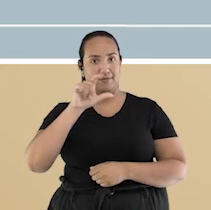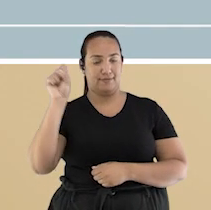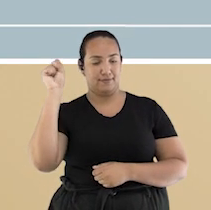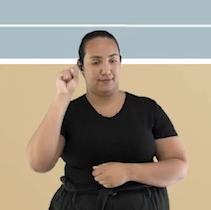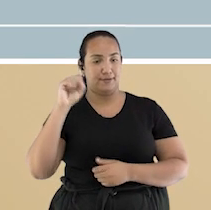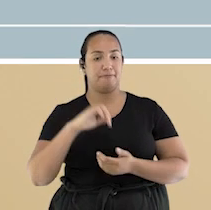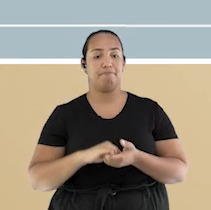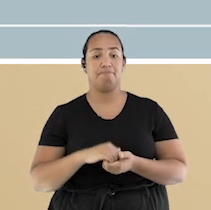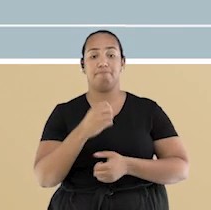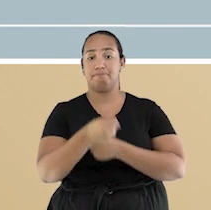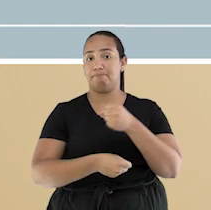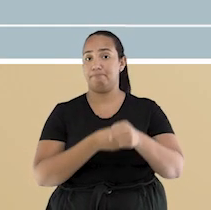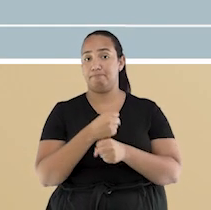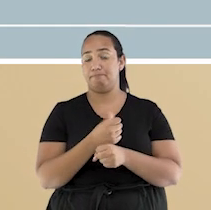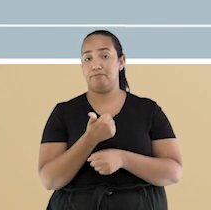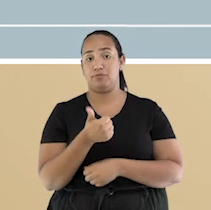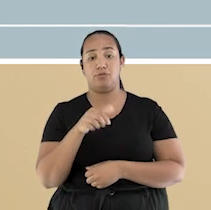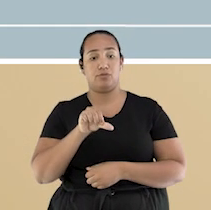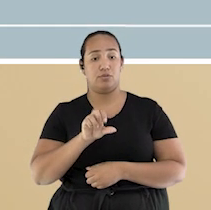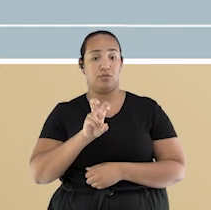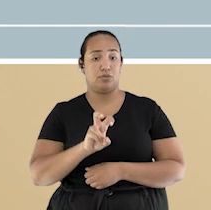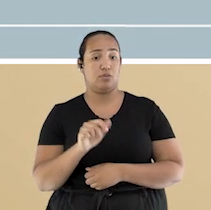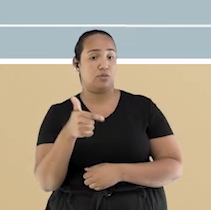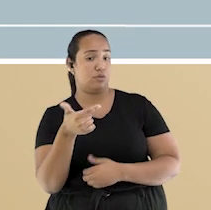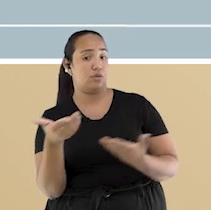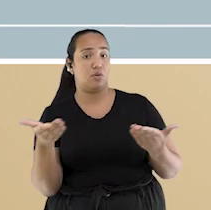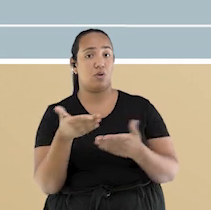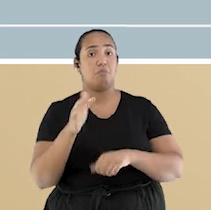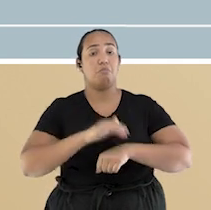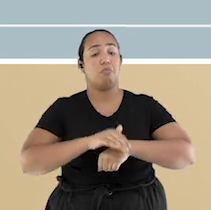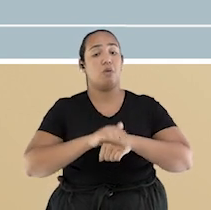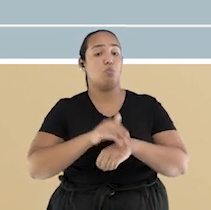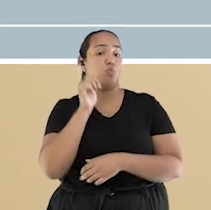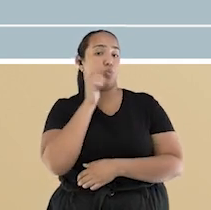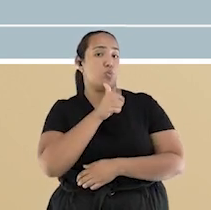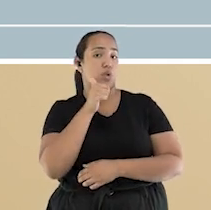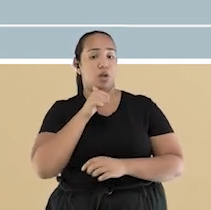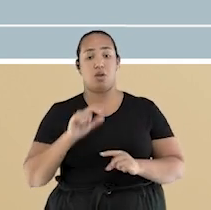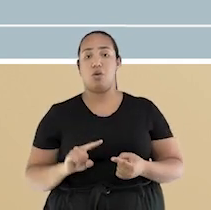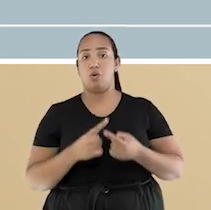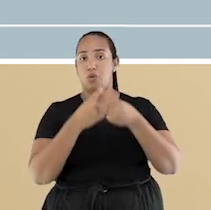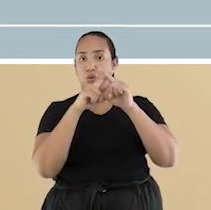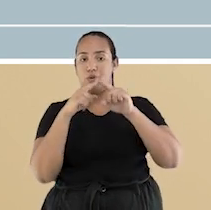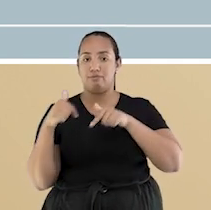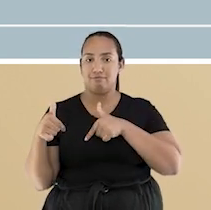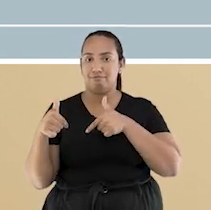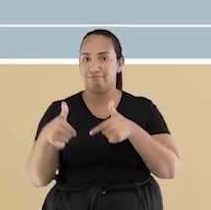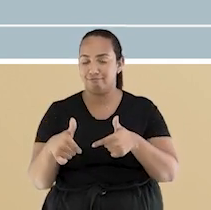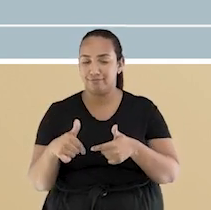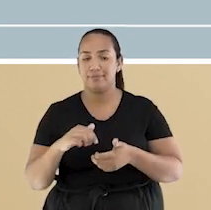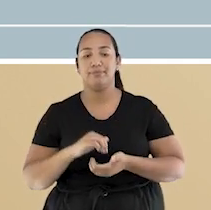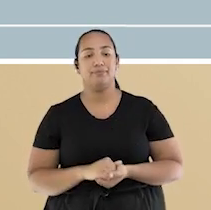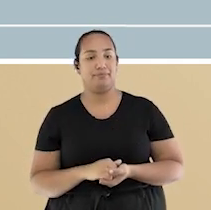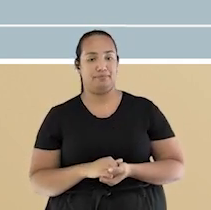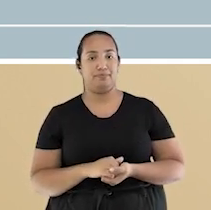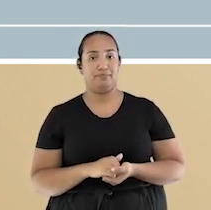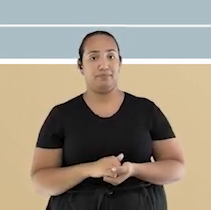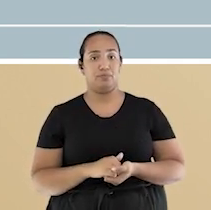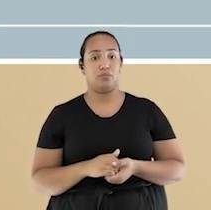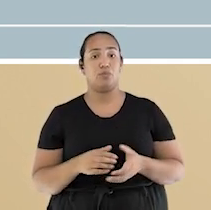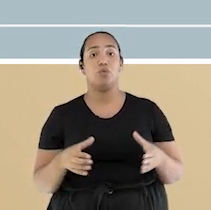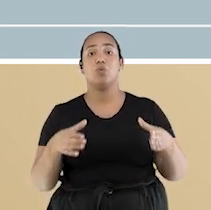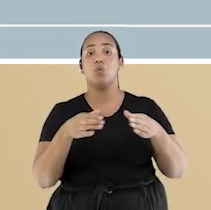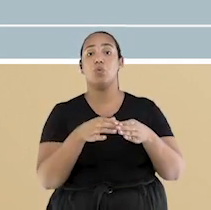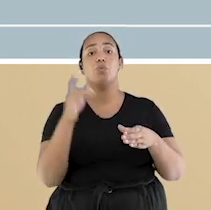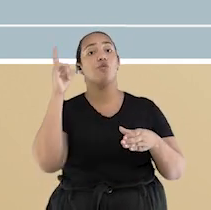Em 1952, foi a vez das mulheres escutarem pela primeira vez um campeonato de vôleibol, sendo o título